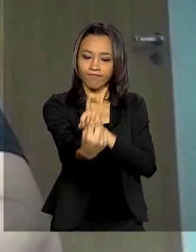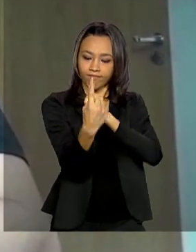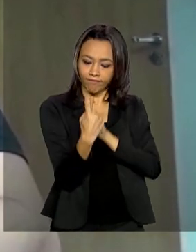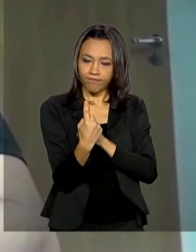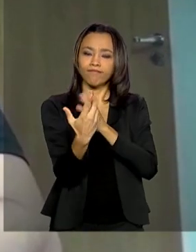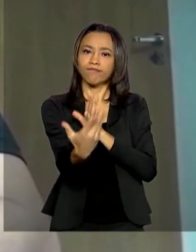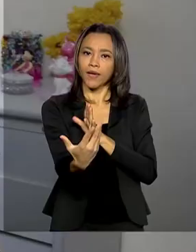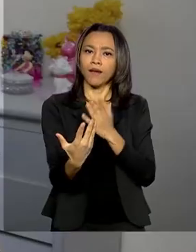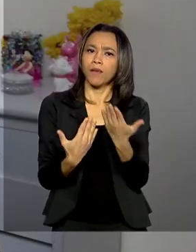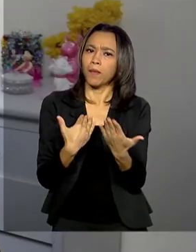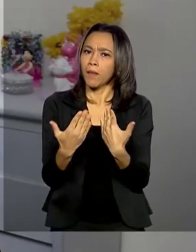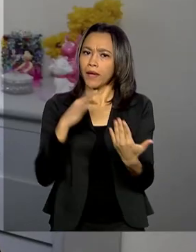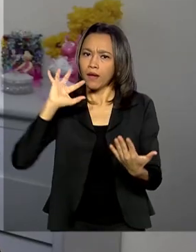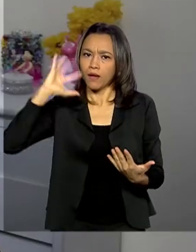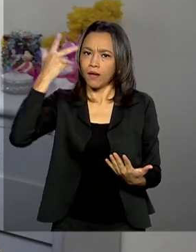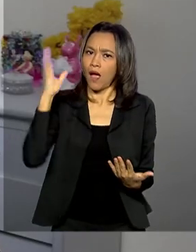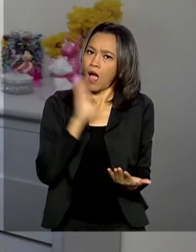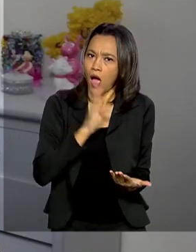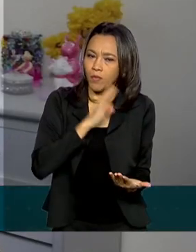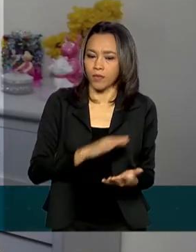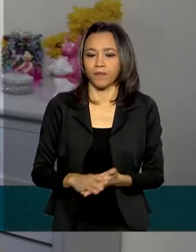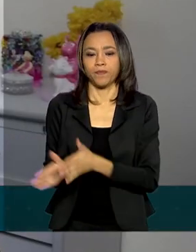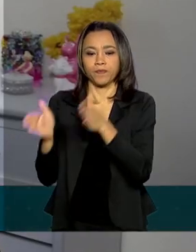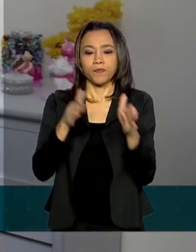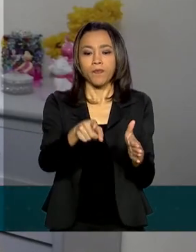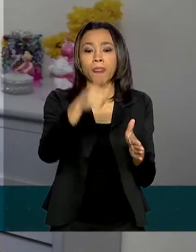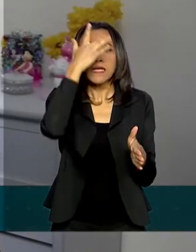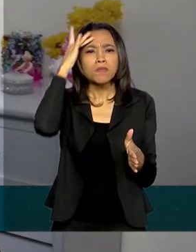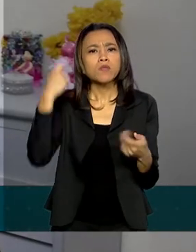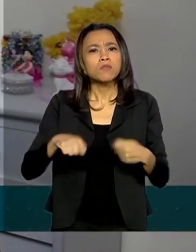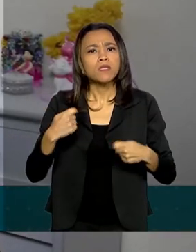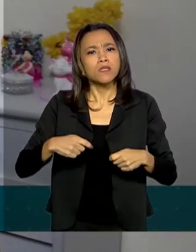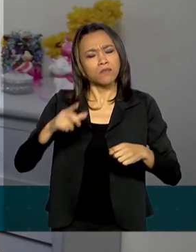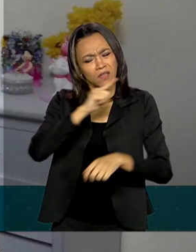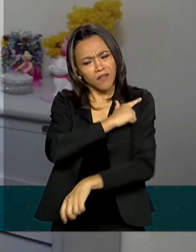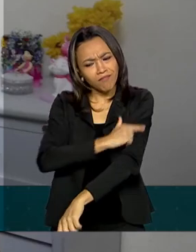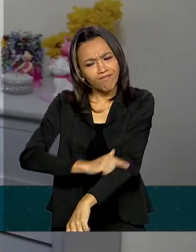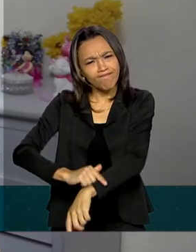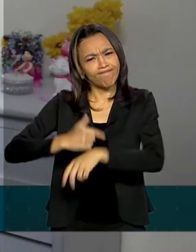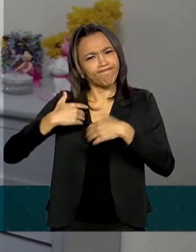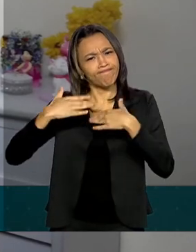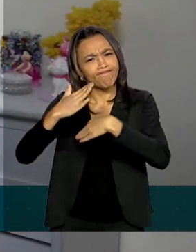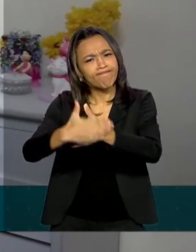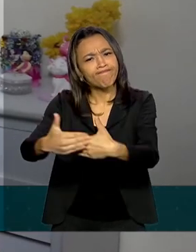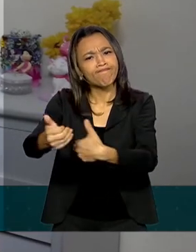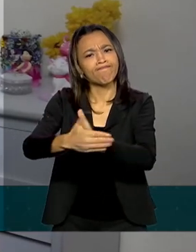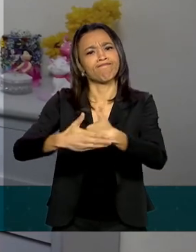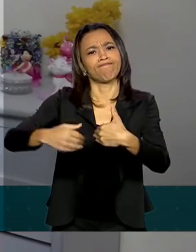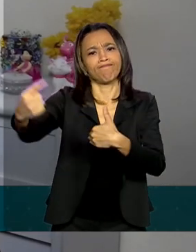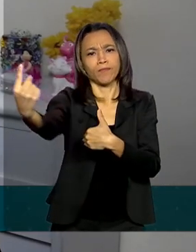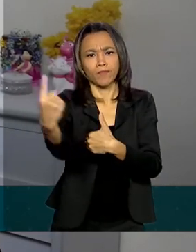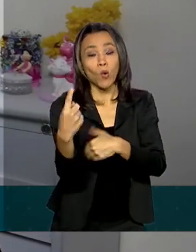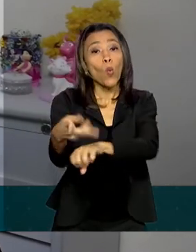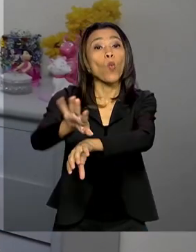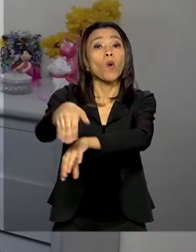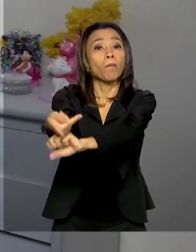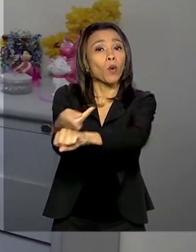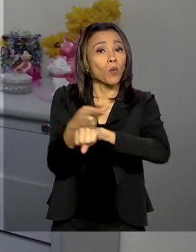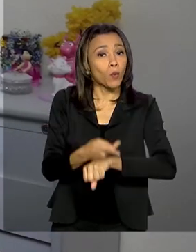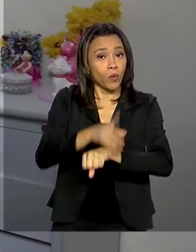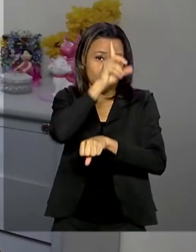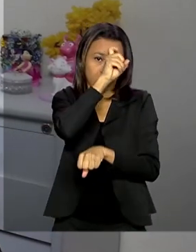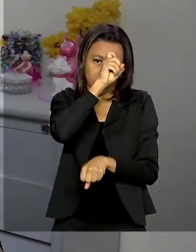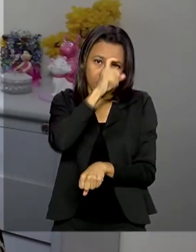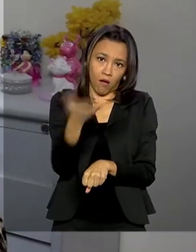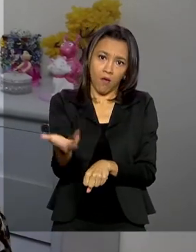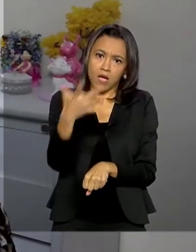resolutividade. As pessoas têm que ser bem acolhidas. É uma das questões que a gente conversa muito com os profissionais, acolher esse paciente,